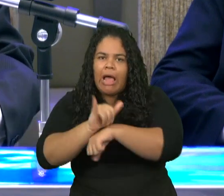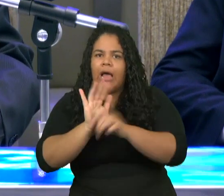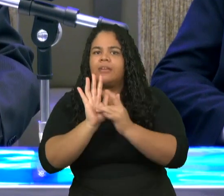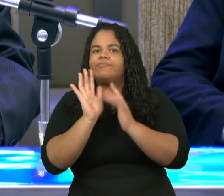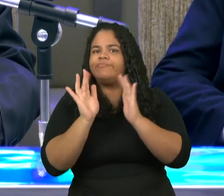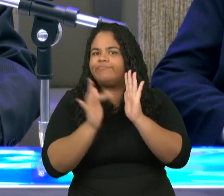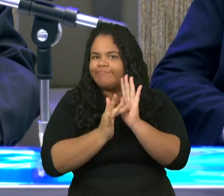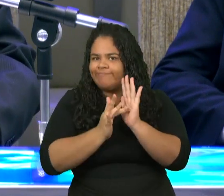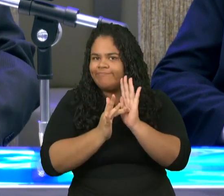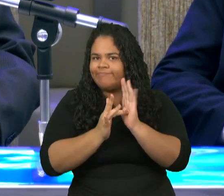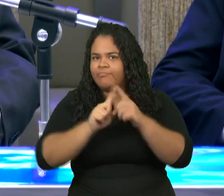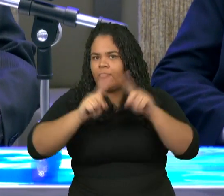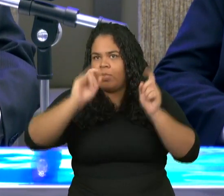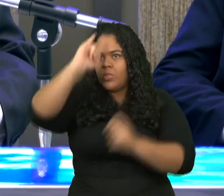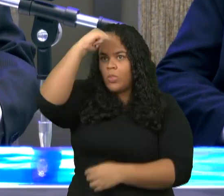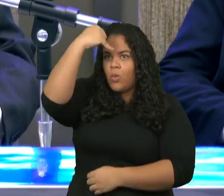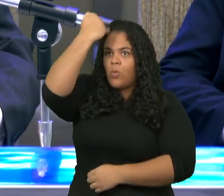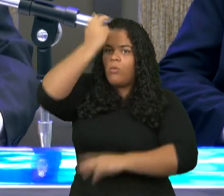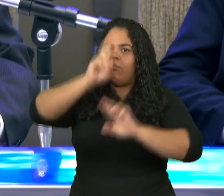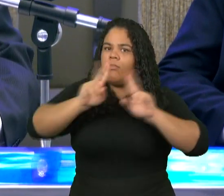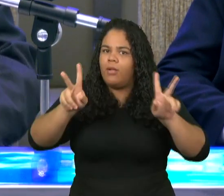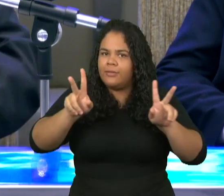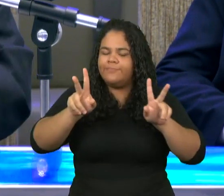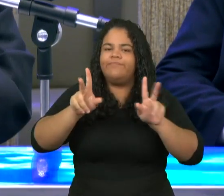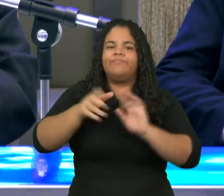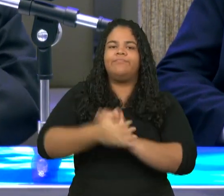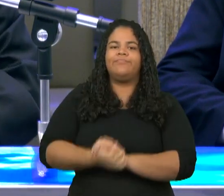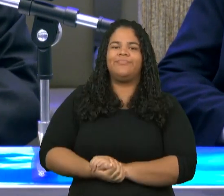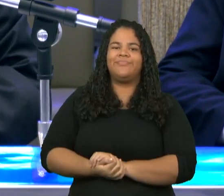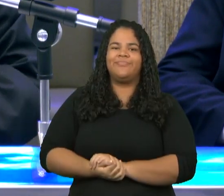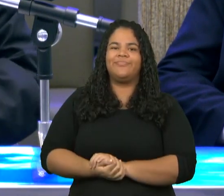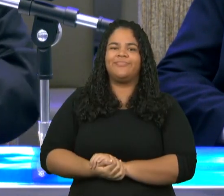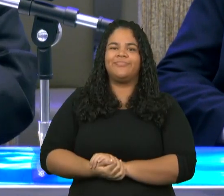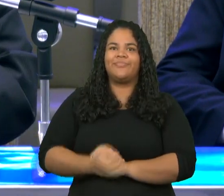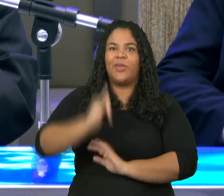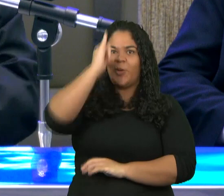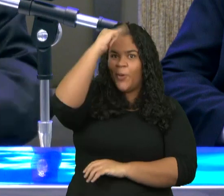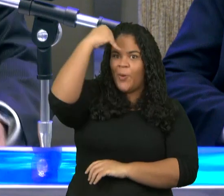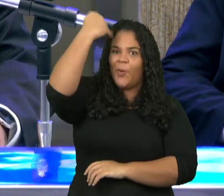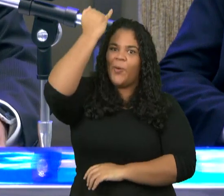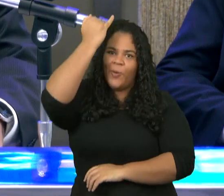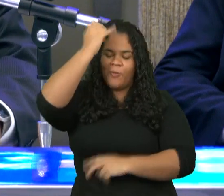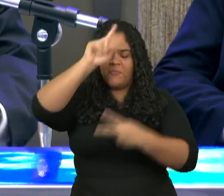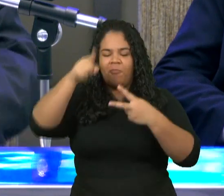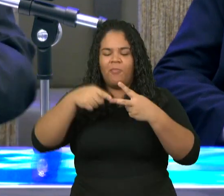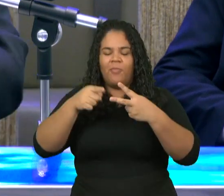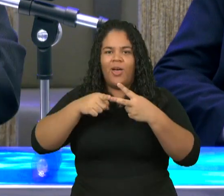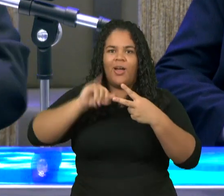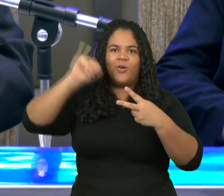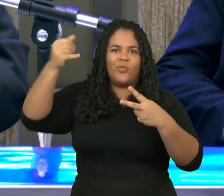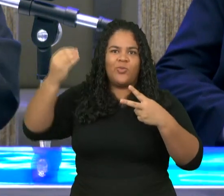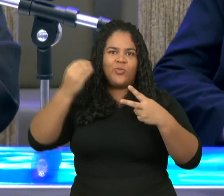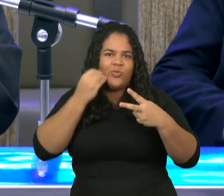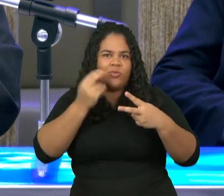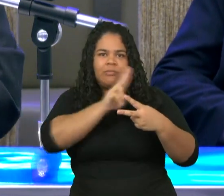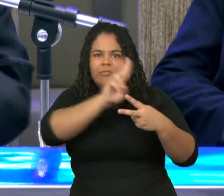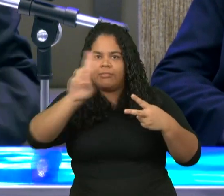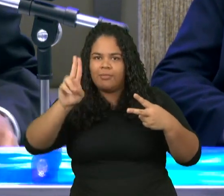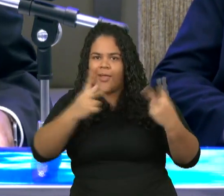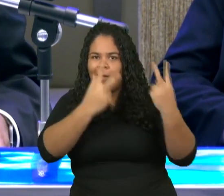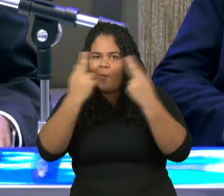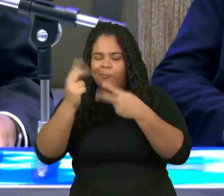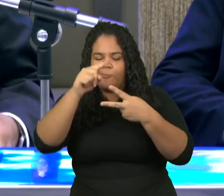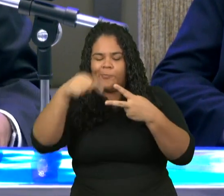14, em diante, faz menção ao mundo que